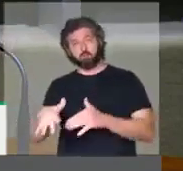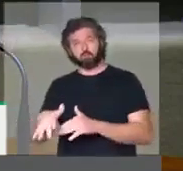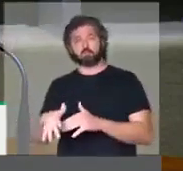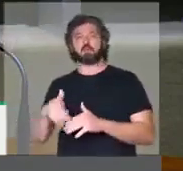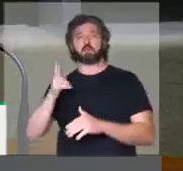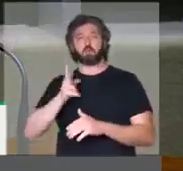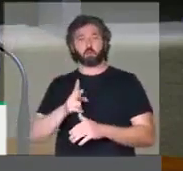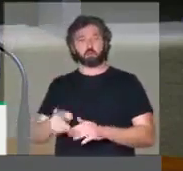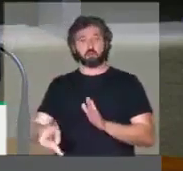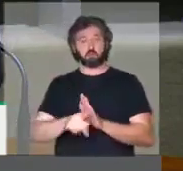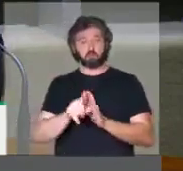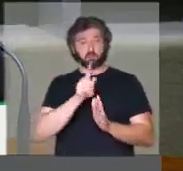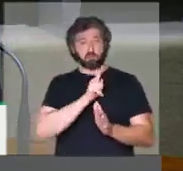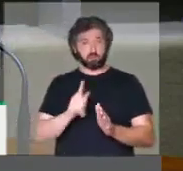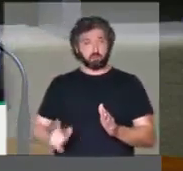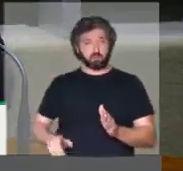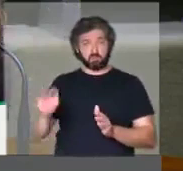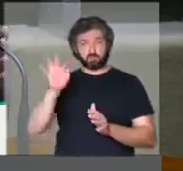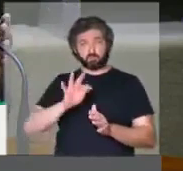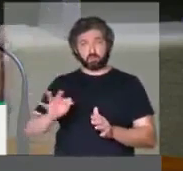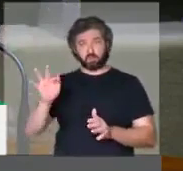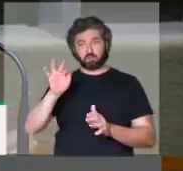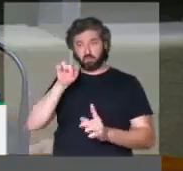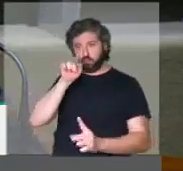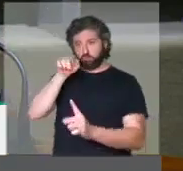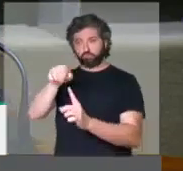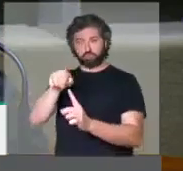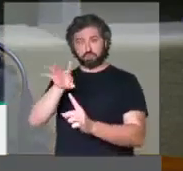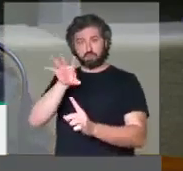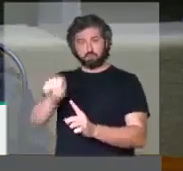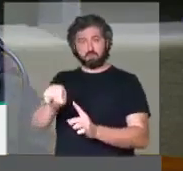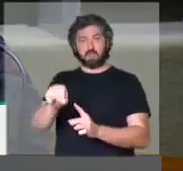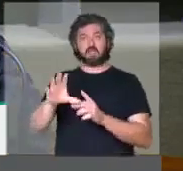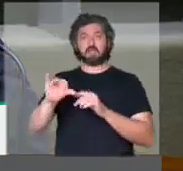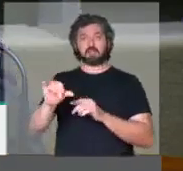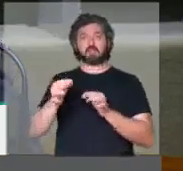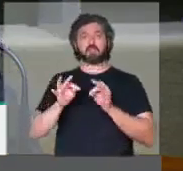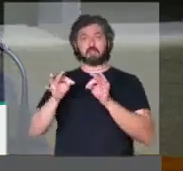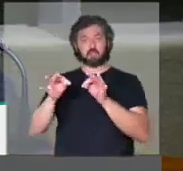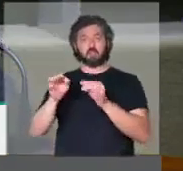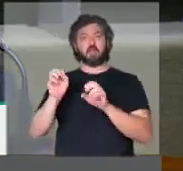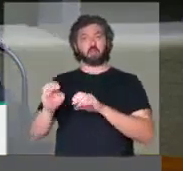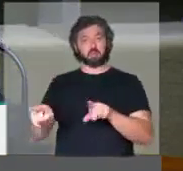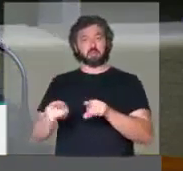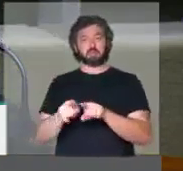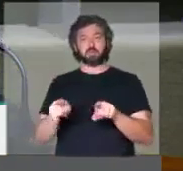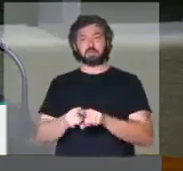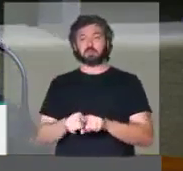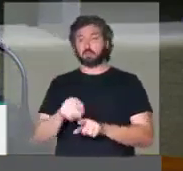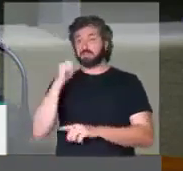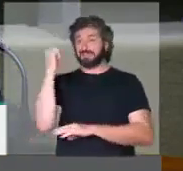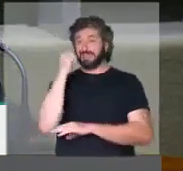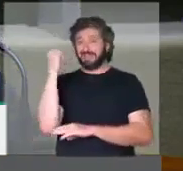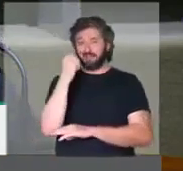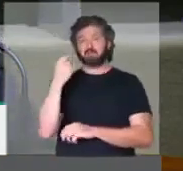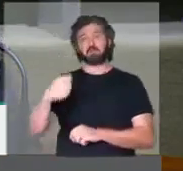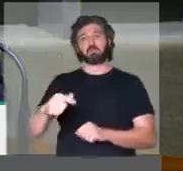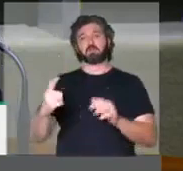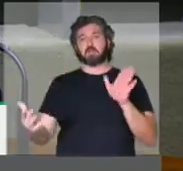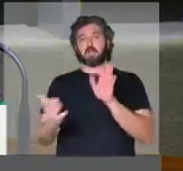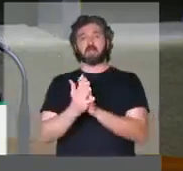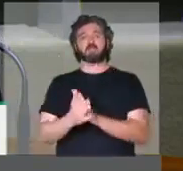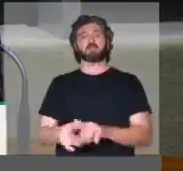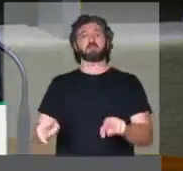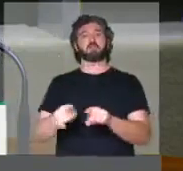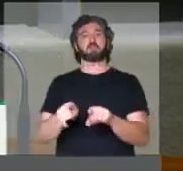seguidos, do governo federal, que miram a ciência e tecnologia, que miram a educação brasileira, ele é muito grave e merece a reação,